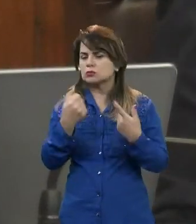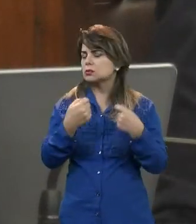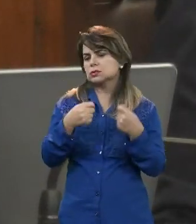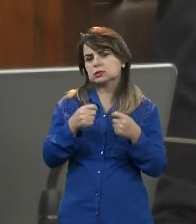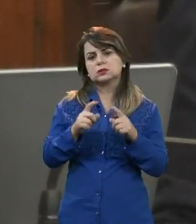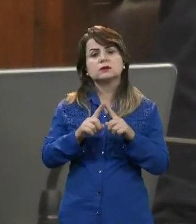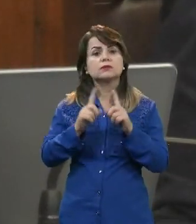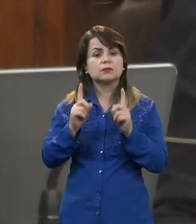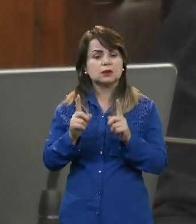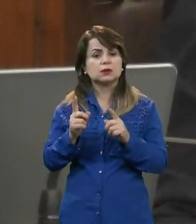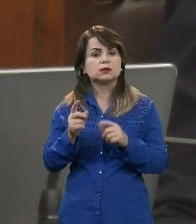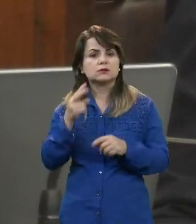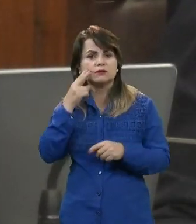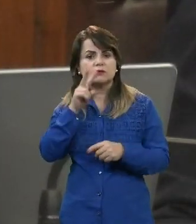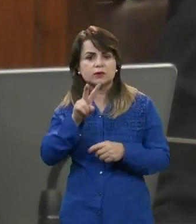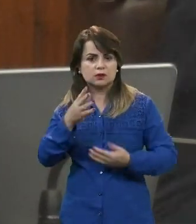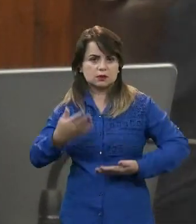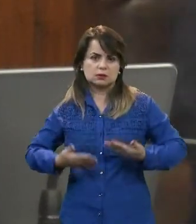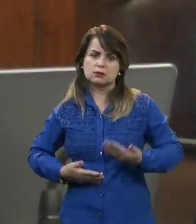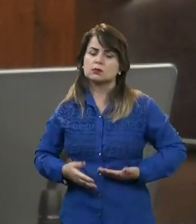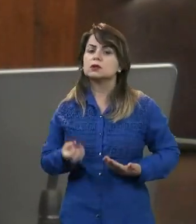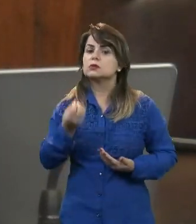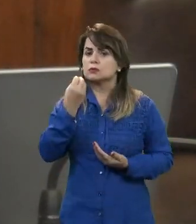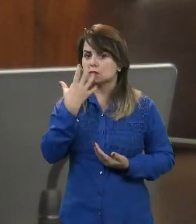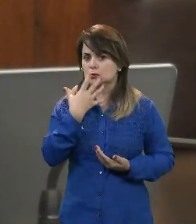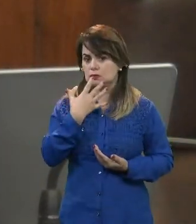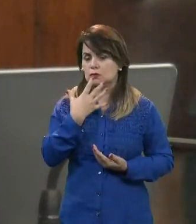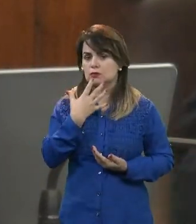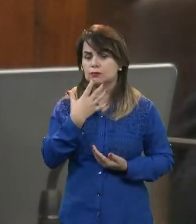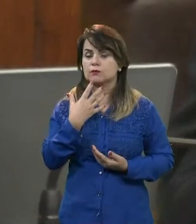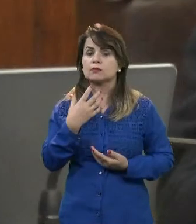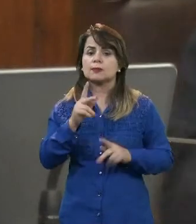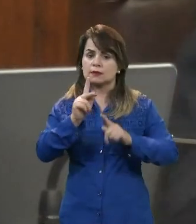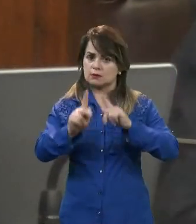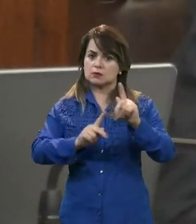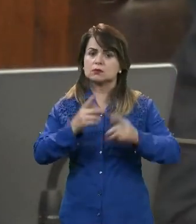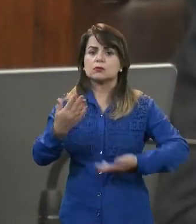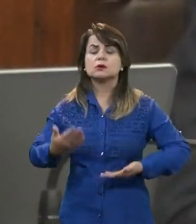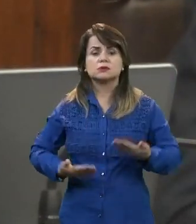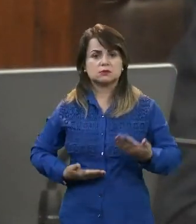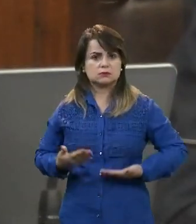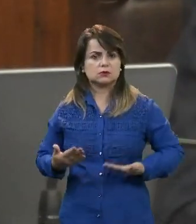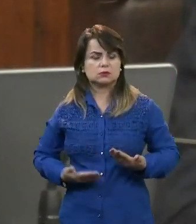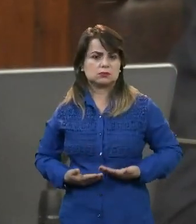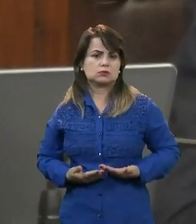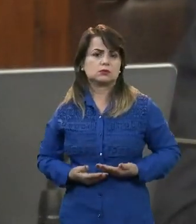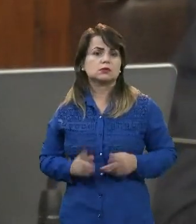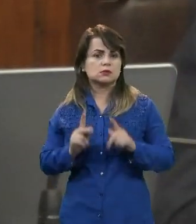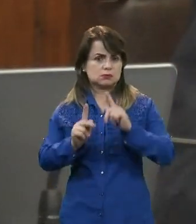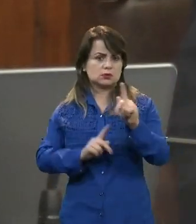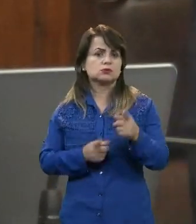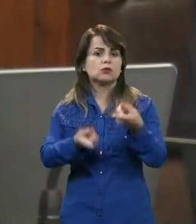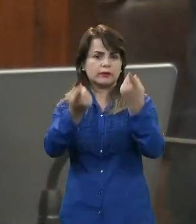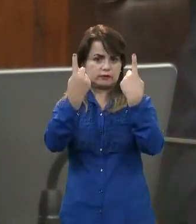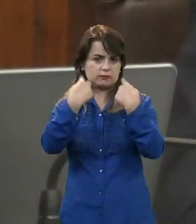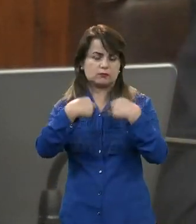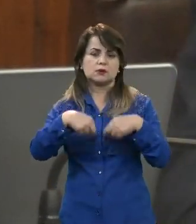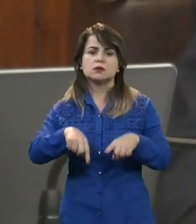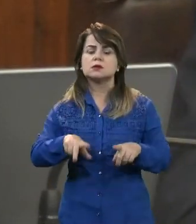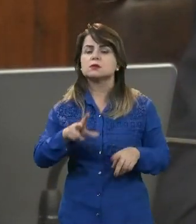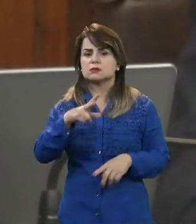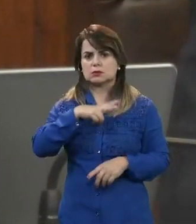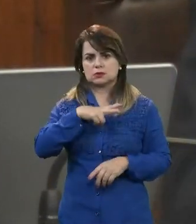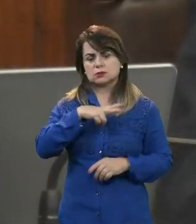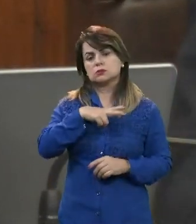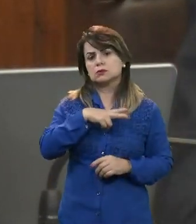a todos nós, não só servidores, como pessoas físicas normais, o atendimento